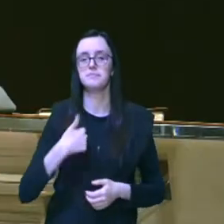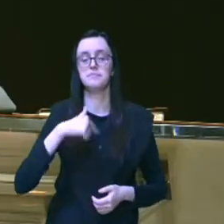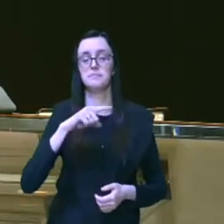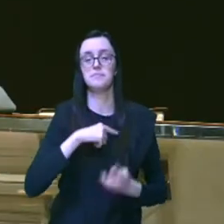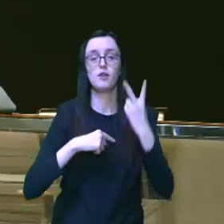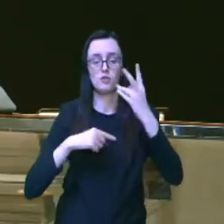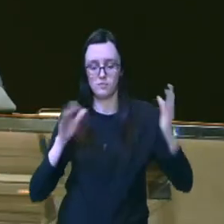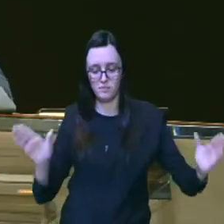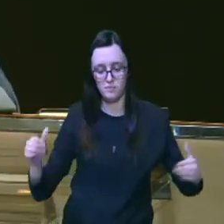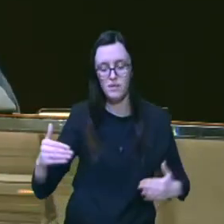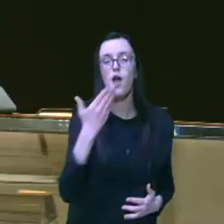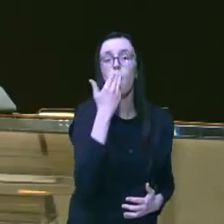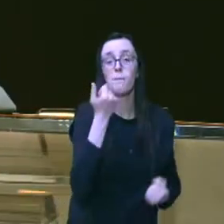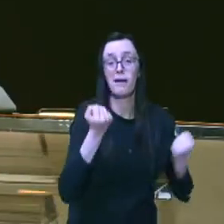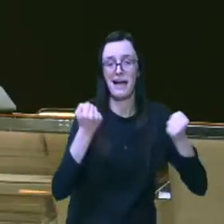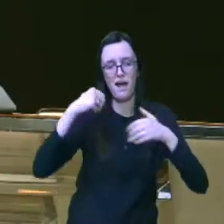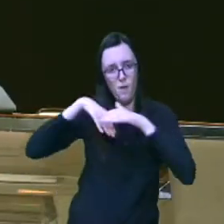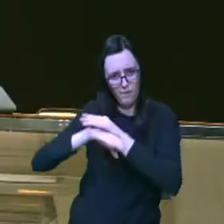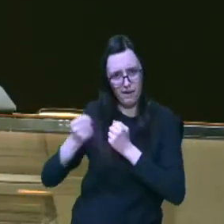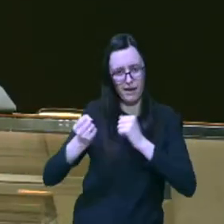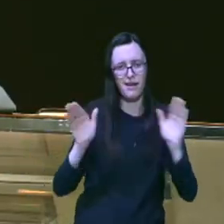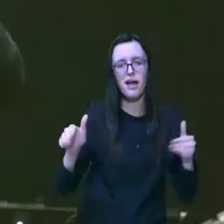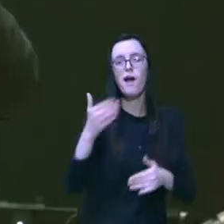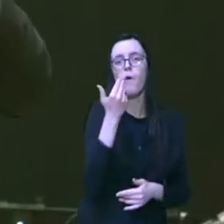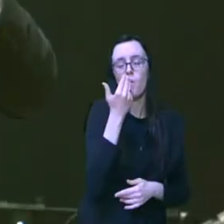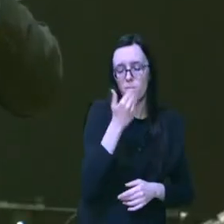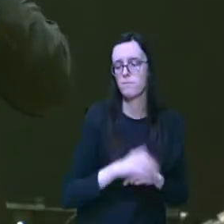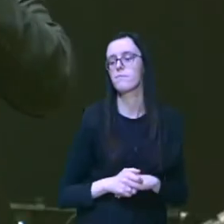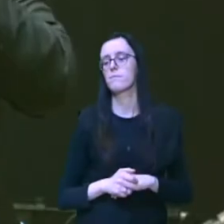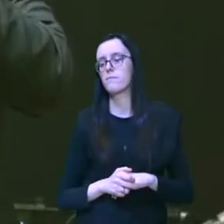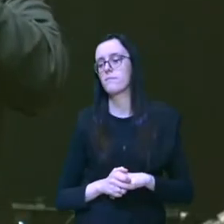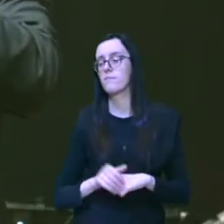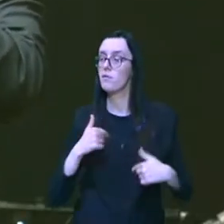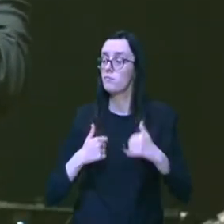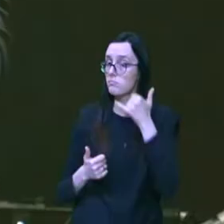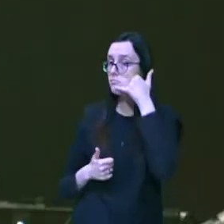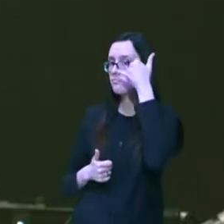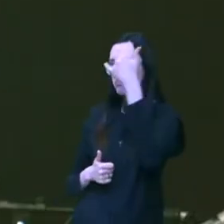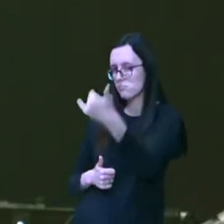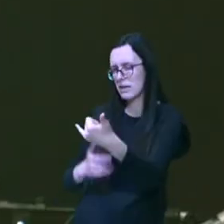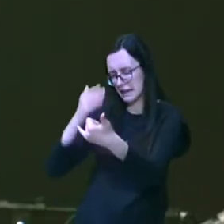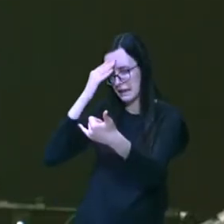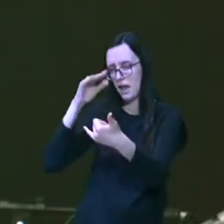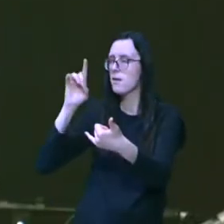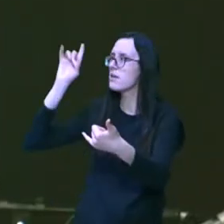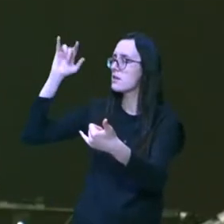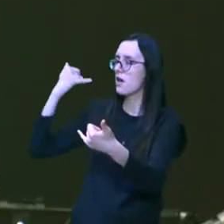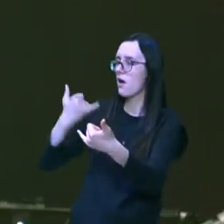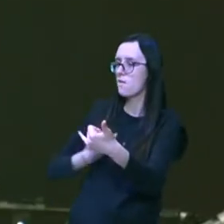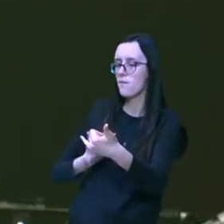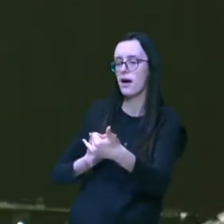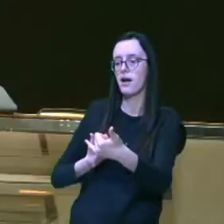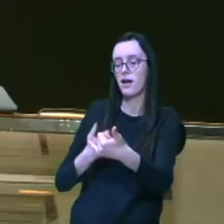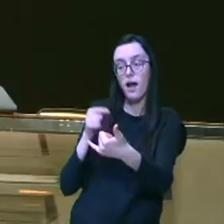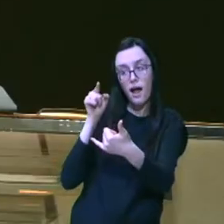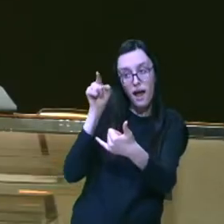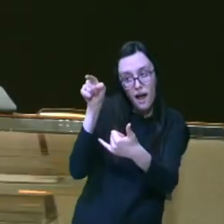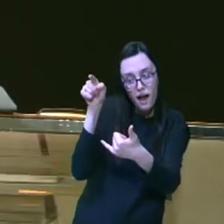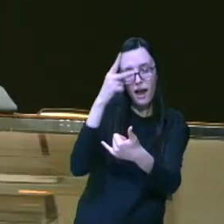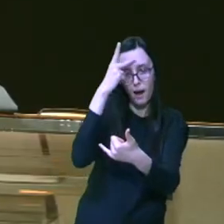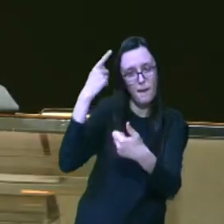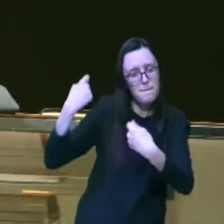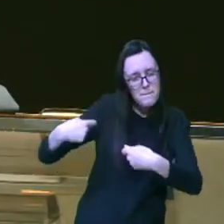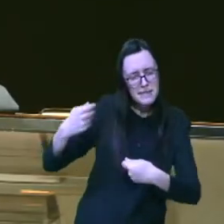cestas básicas no porta-malas do carro e eu lembrei de uma pessoa que estava precisando sabe quando Deus fala assim aquela pessoa